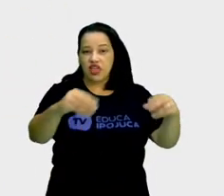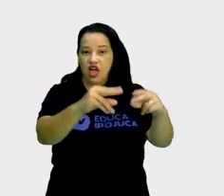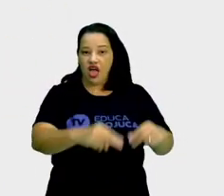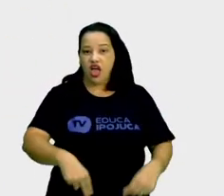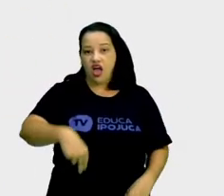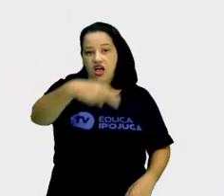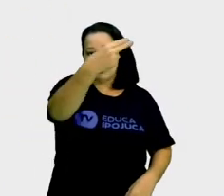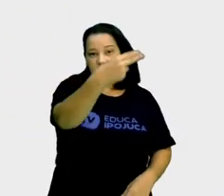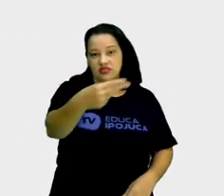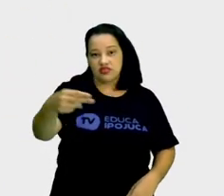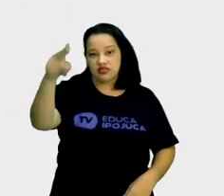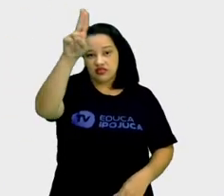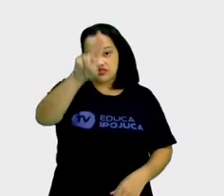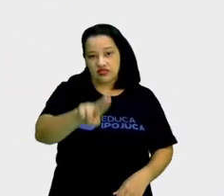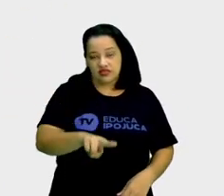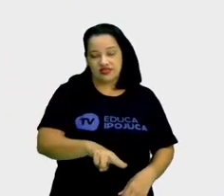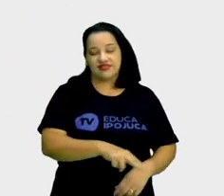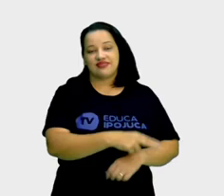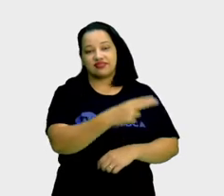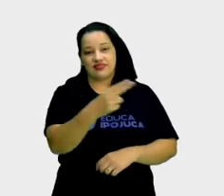terra de Santa Cruz.